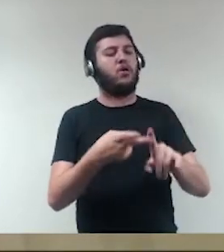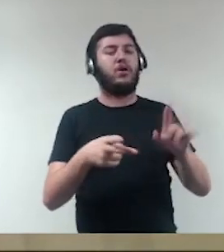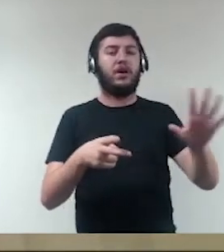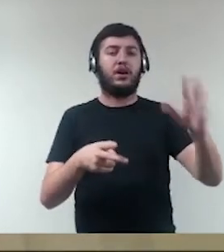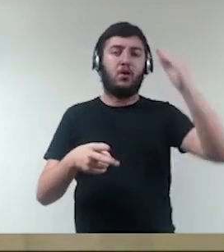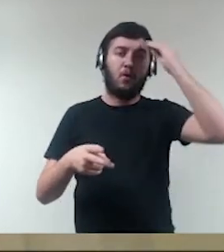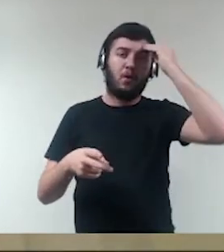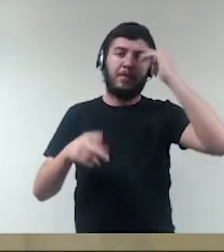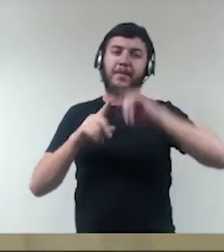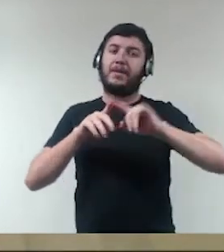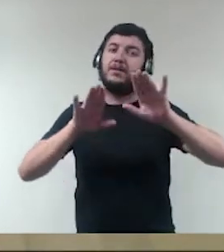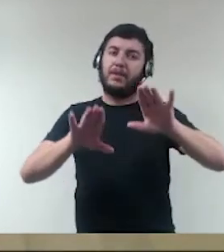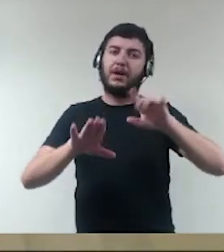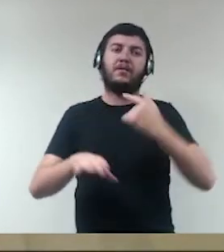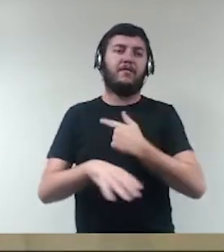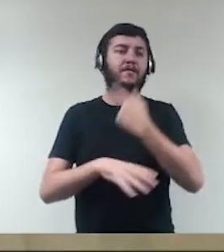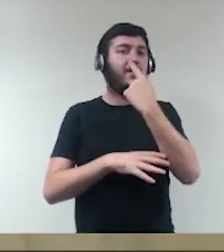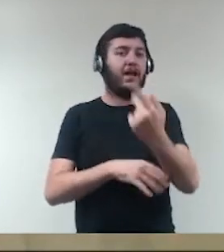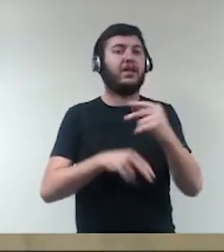assim de culpa simples,